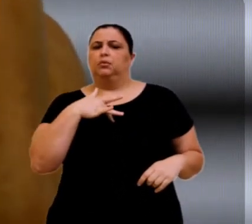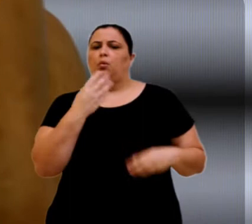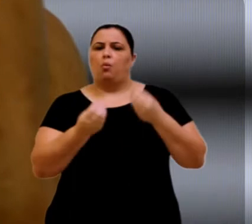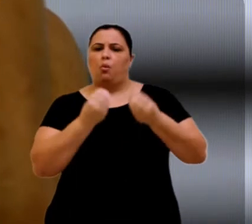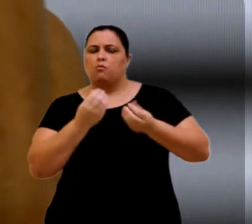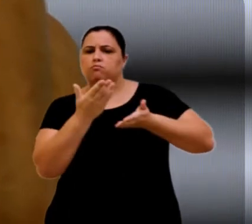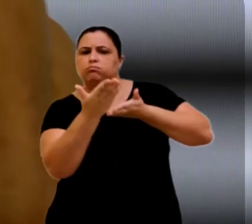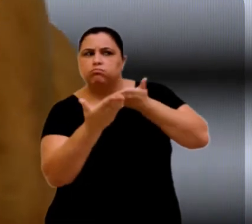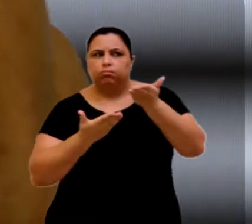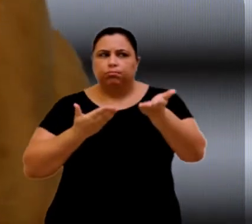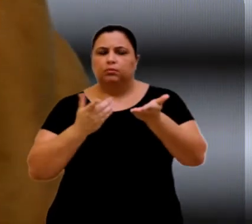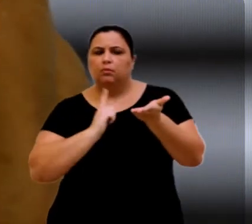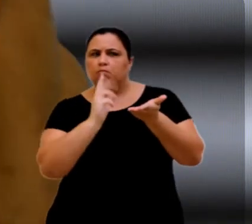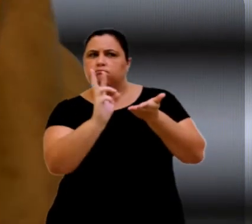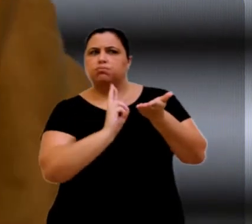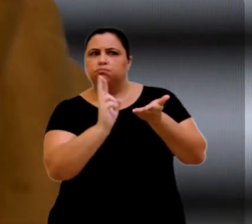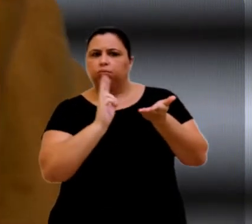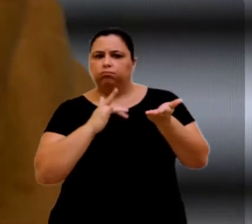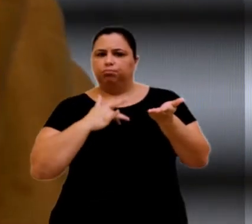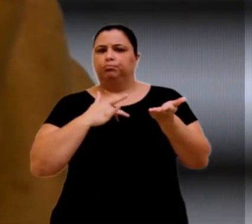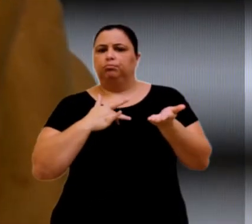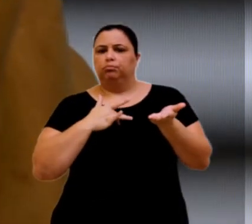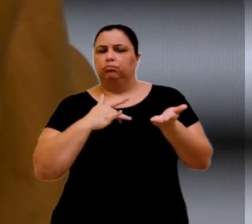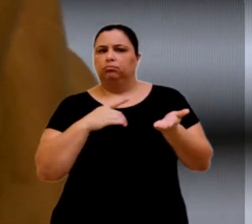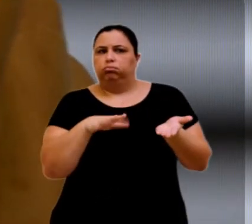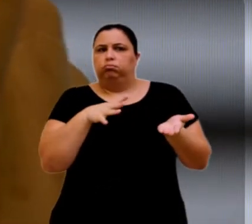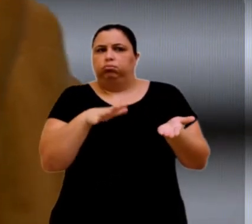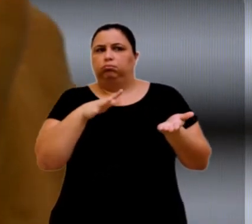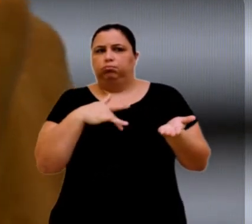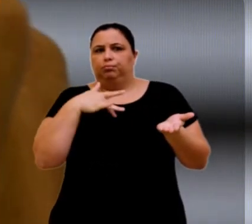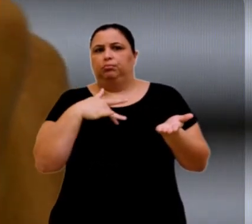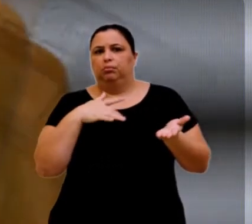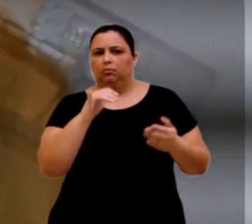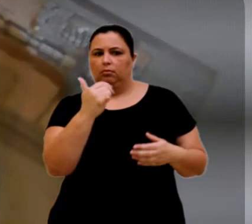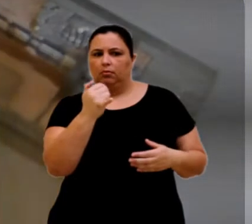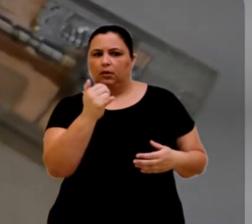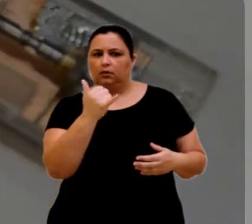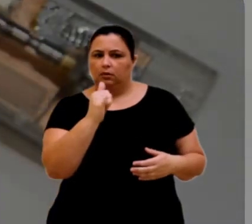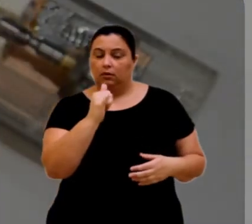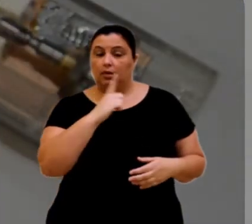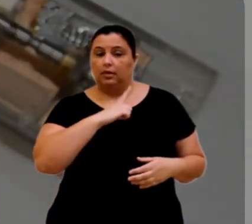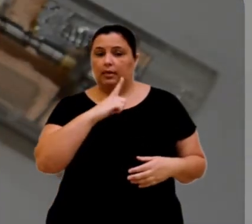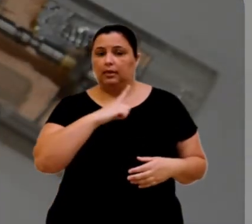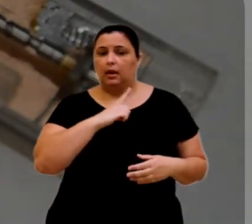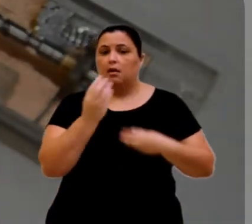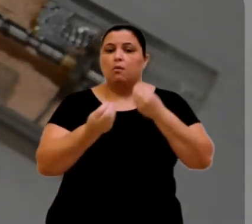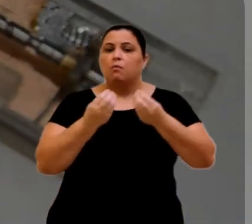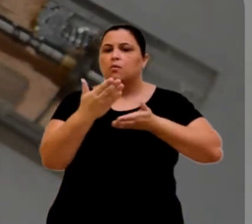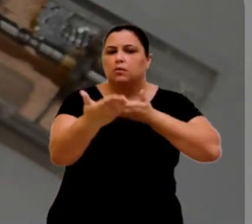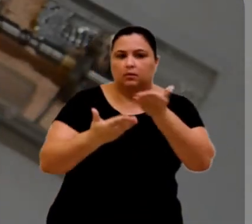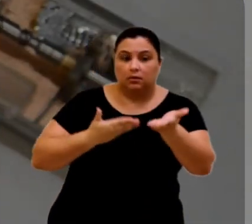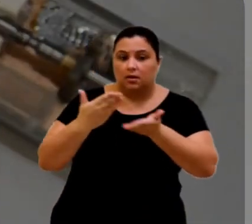uma interface, através de uma resposta mecânica, geralmente na forma de uma vibração. Os sinais vibratórios